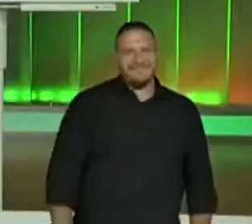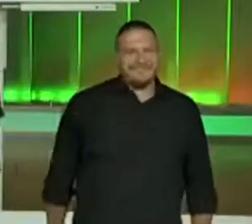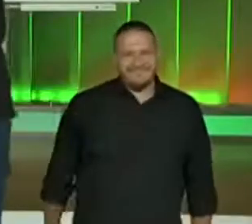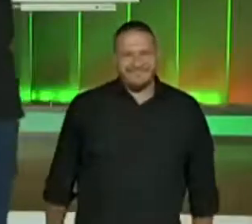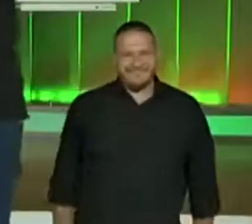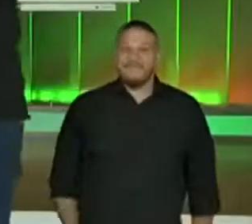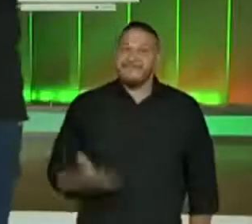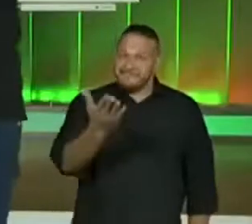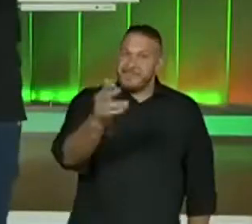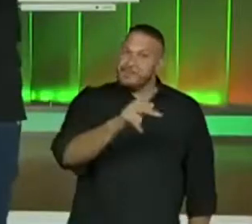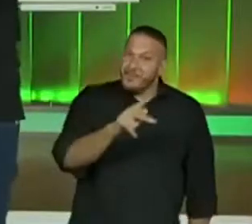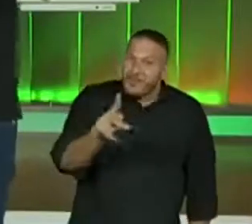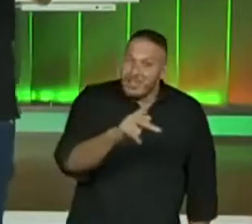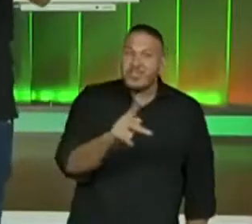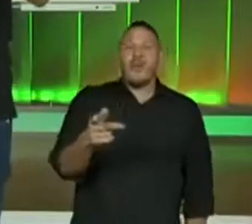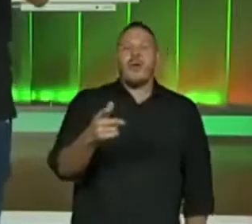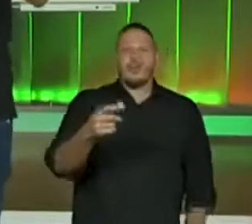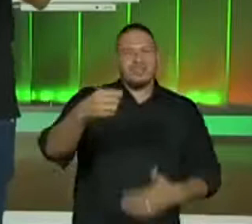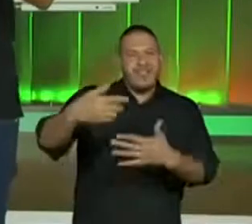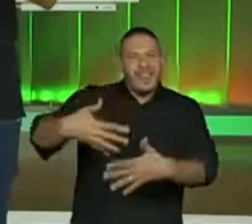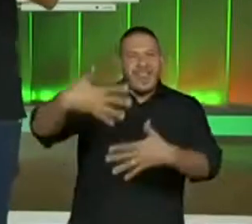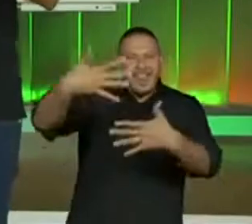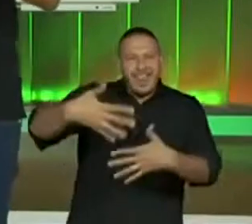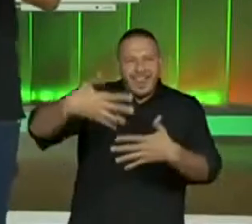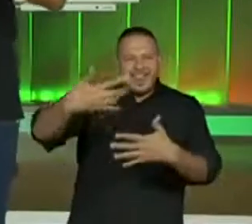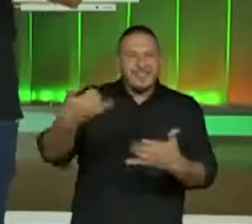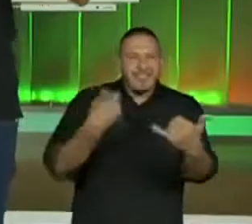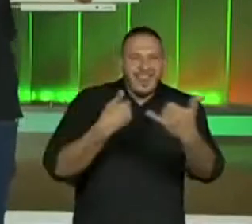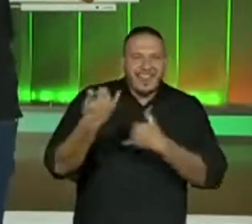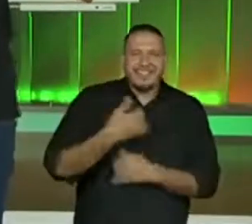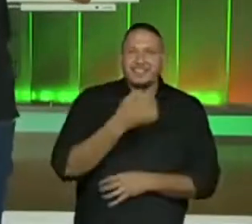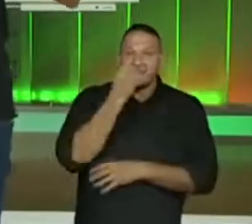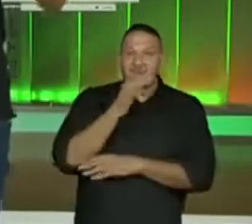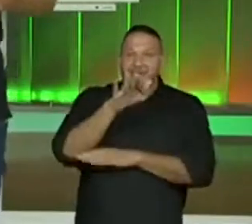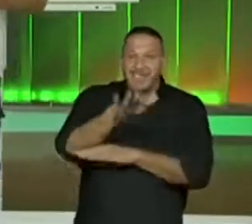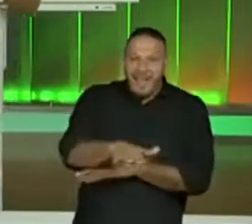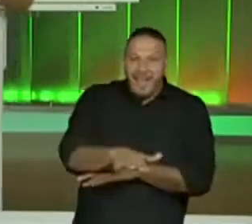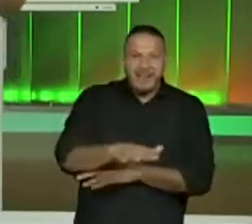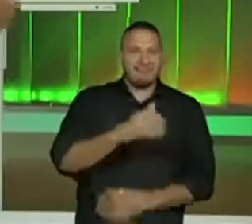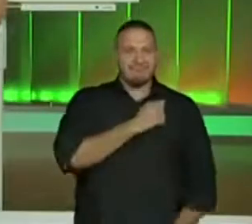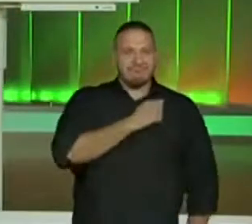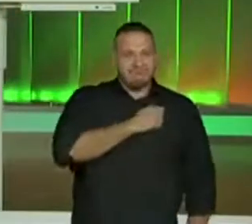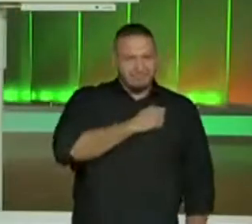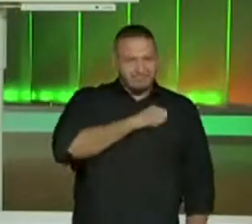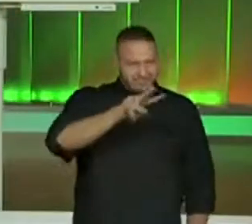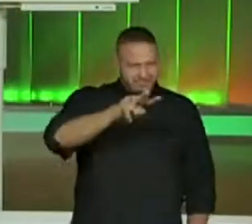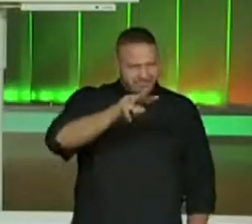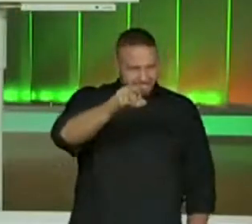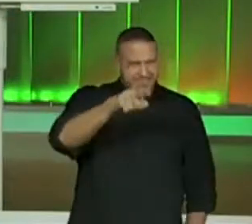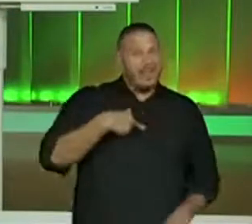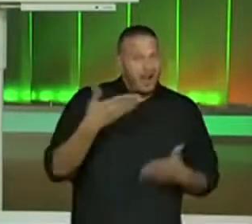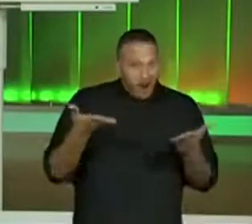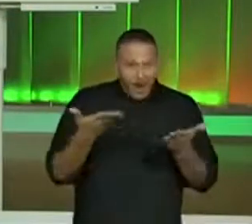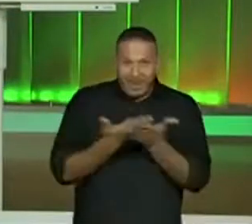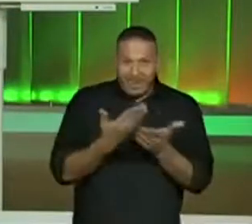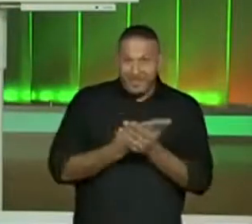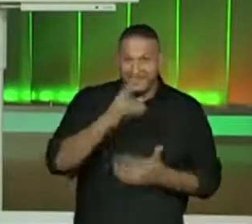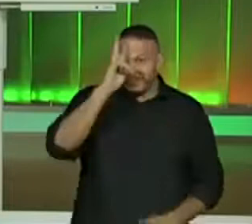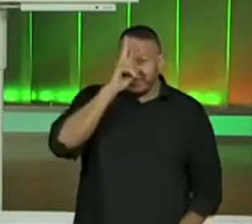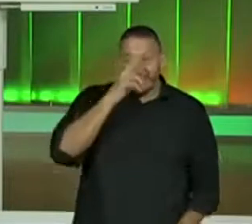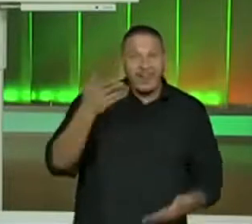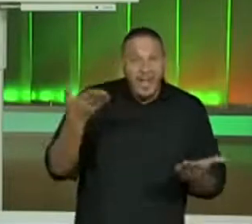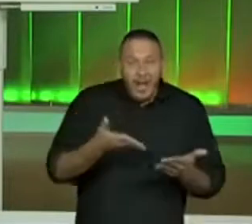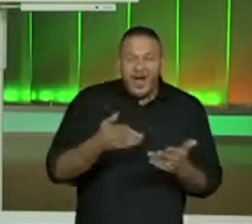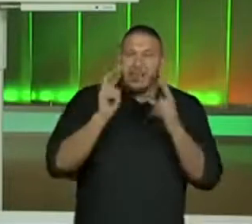Professores, colegas apontam ali, boa tarde. Então, juntos, vamos para a nossa aula de História.